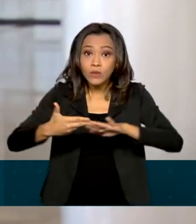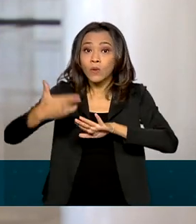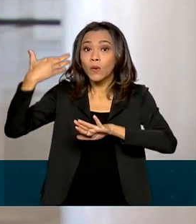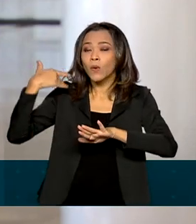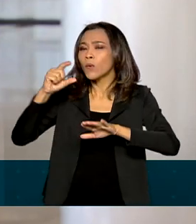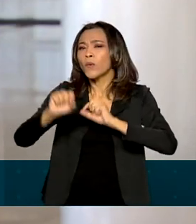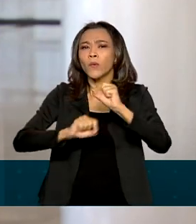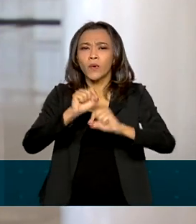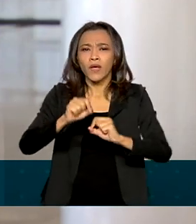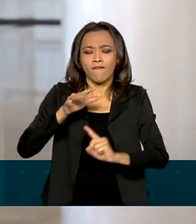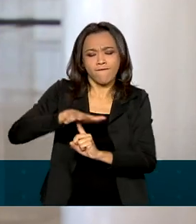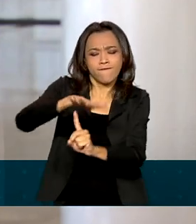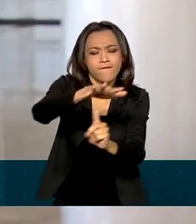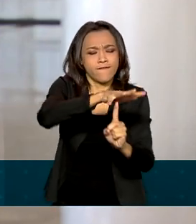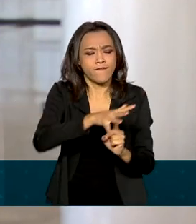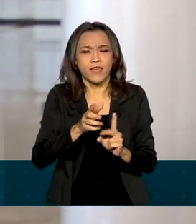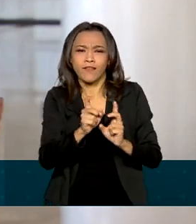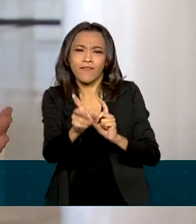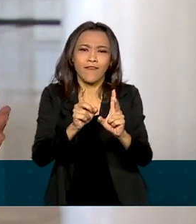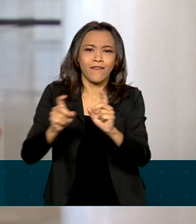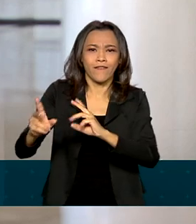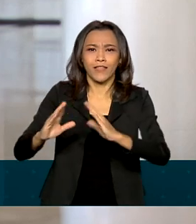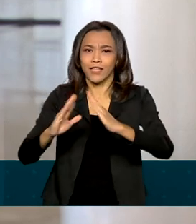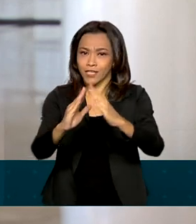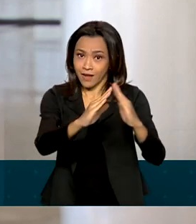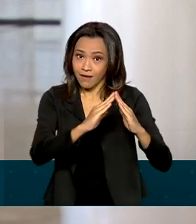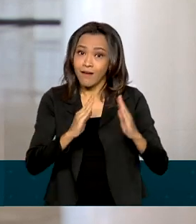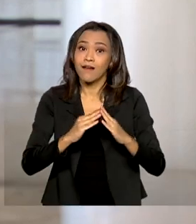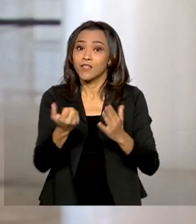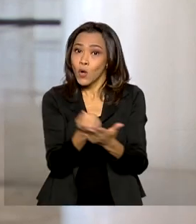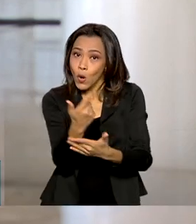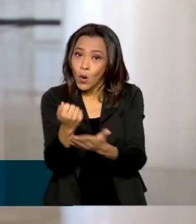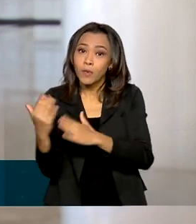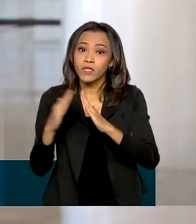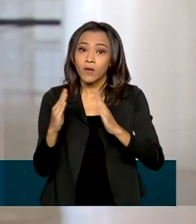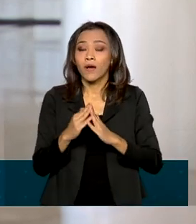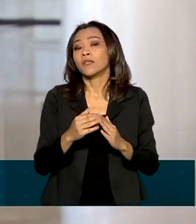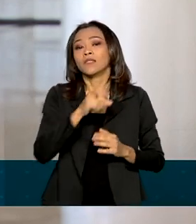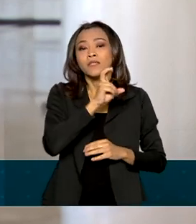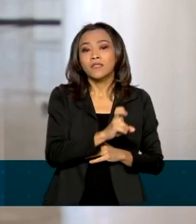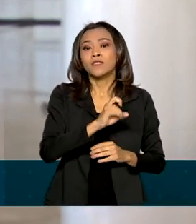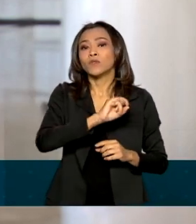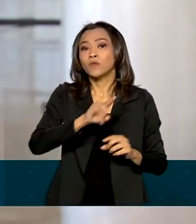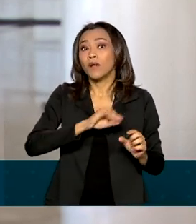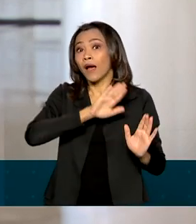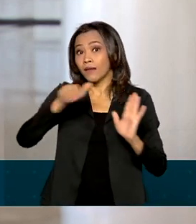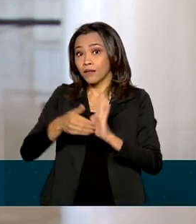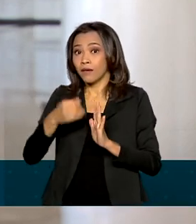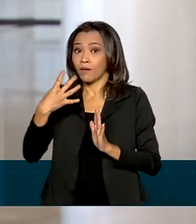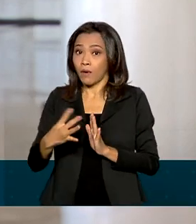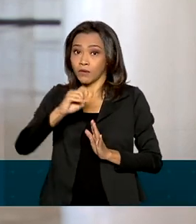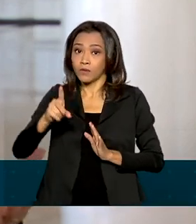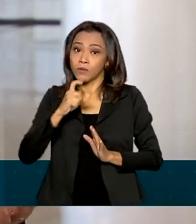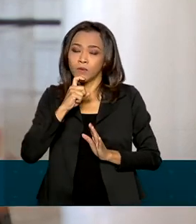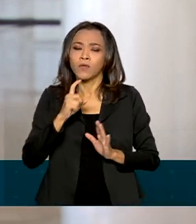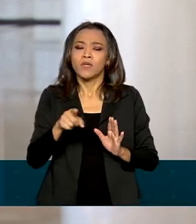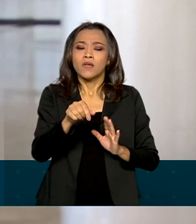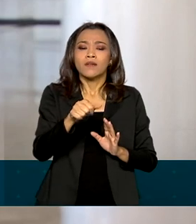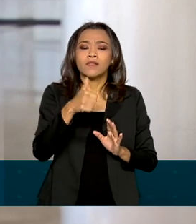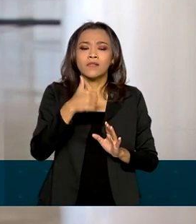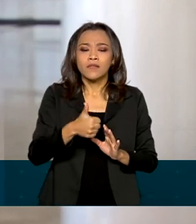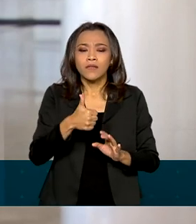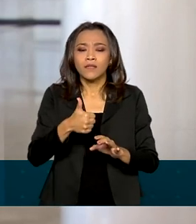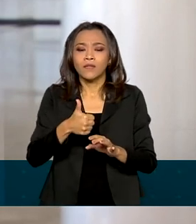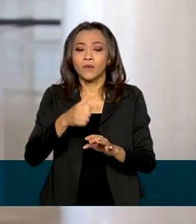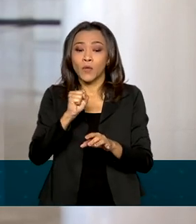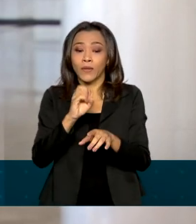digital, que será realizado de 25 de junho a 4 de julho. Cerca de 180 mil imóveis estarão disponíveis, com